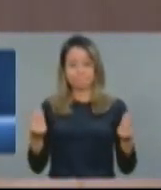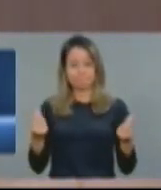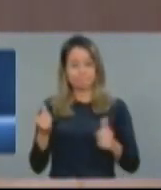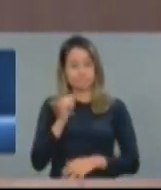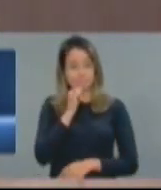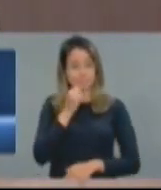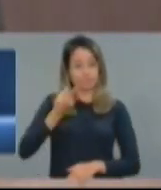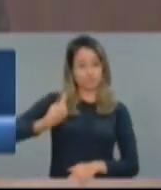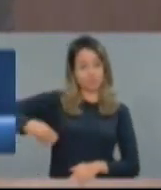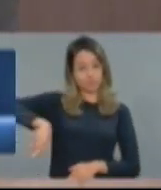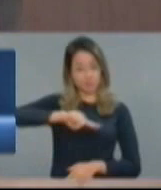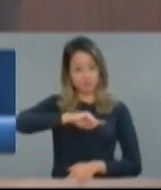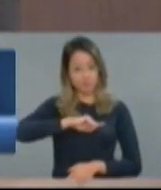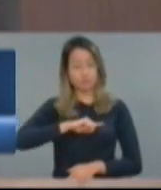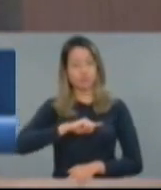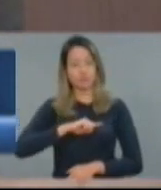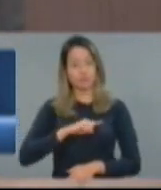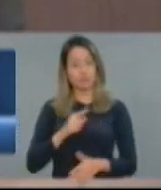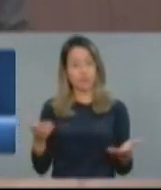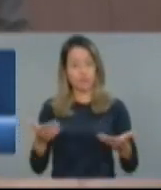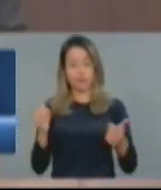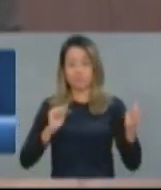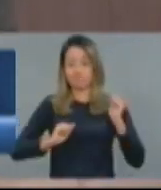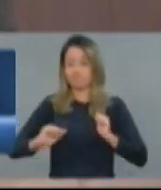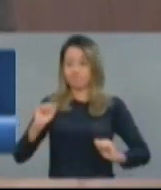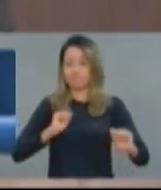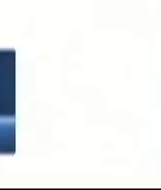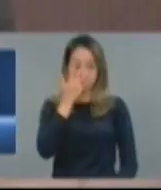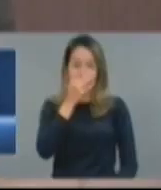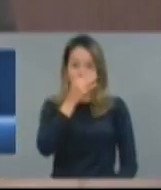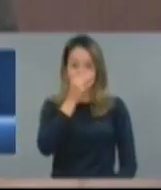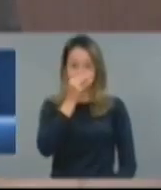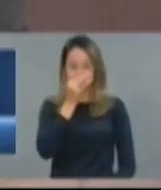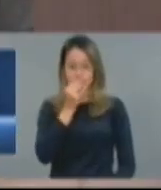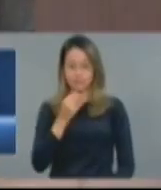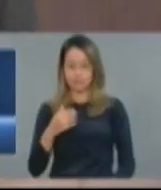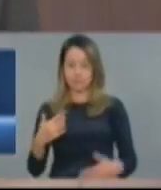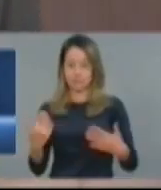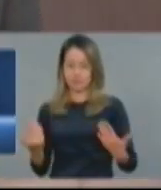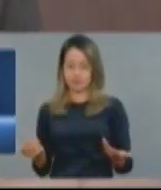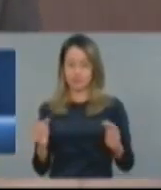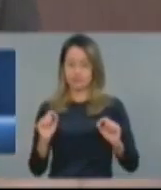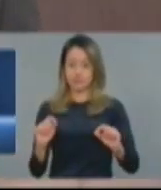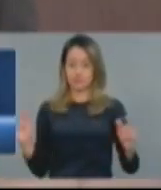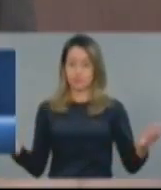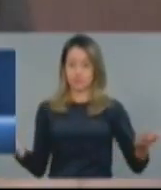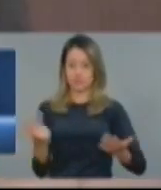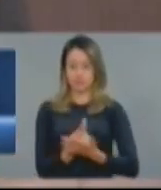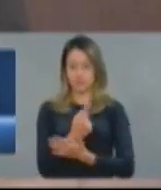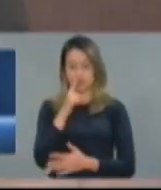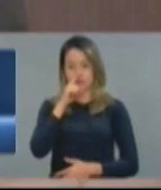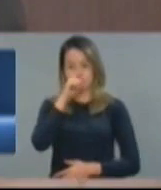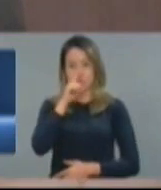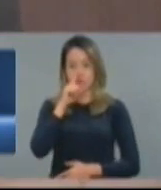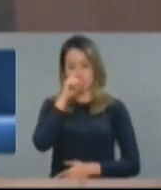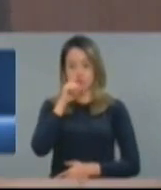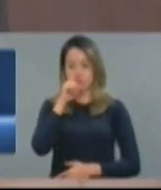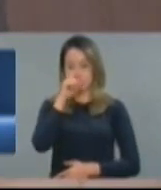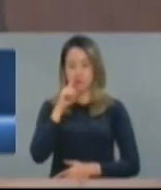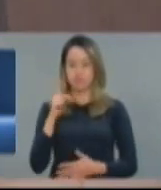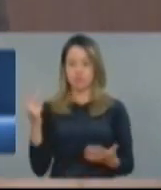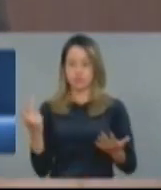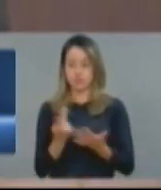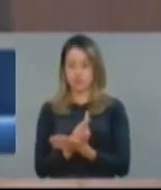menos nós tínhamos a expectativa de ter o enfrentamento dessa crise. Na medida em que as crises ocorrem, elas